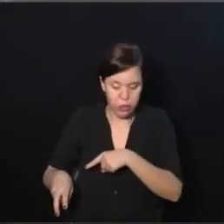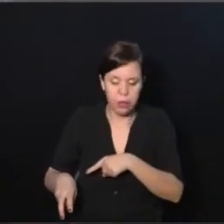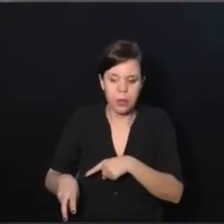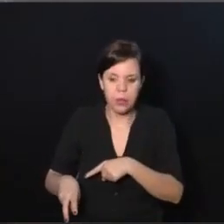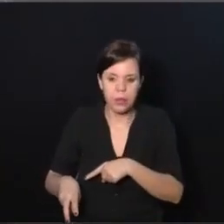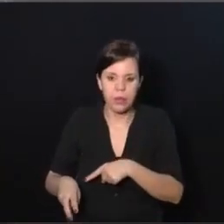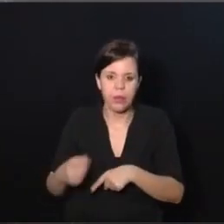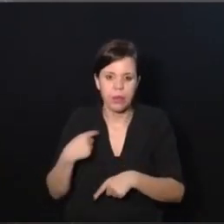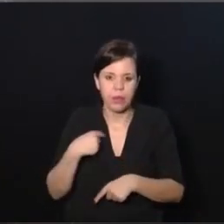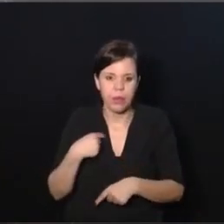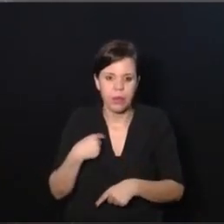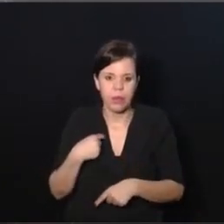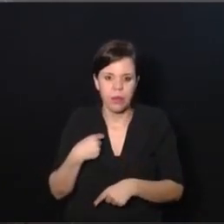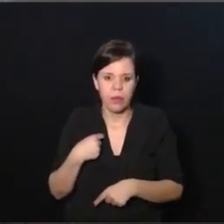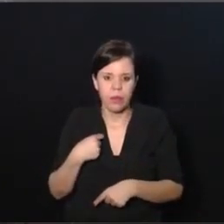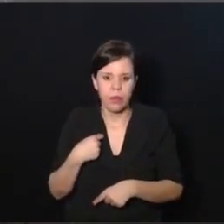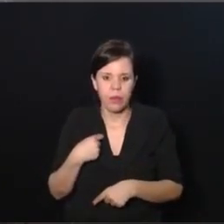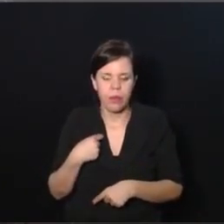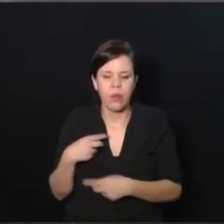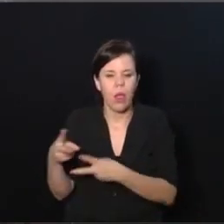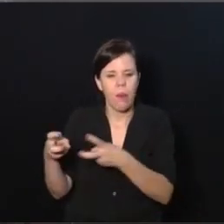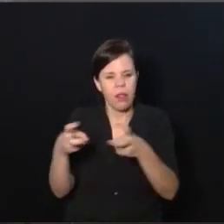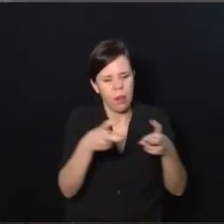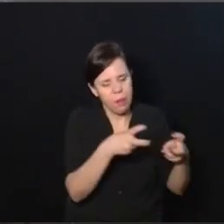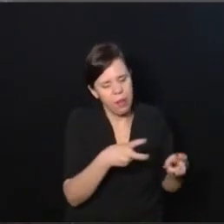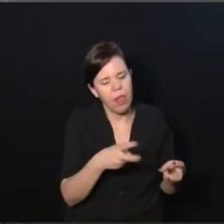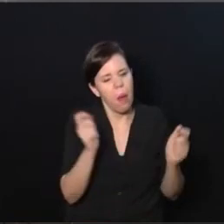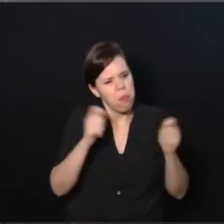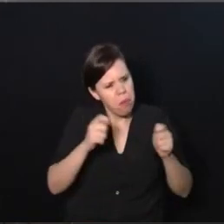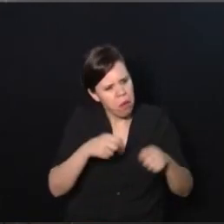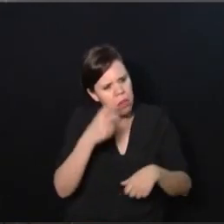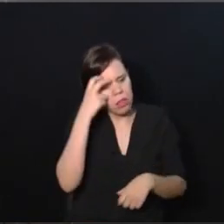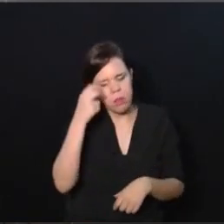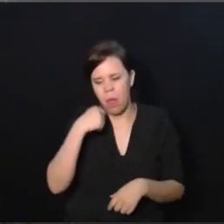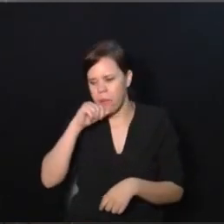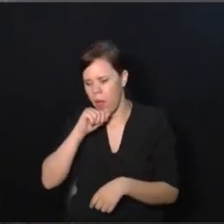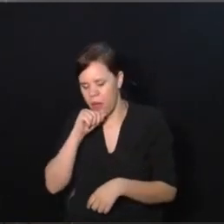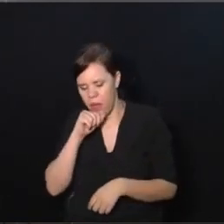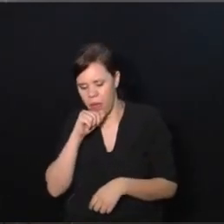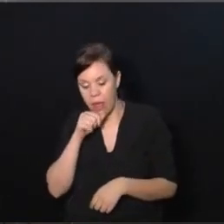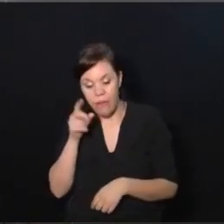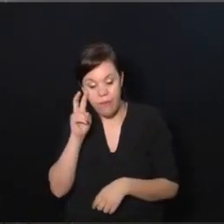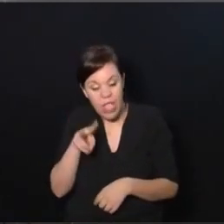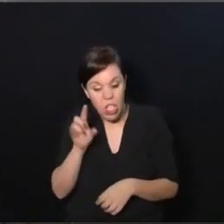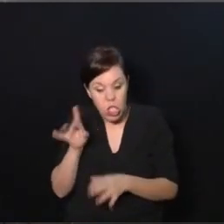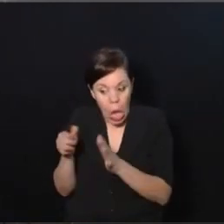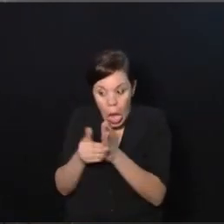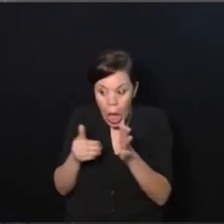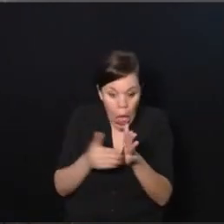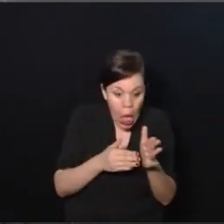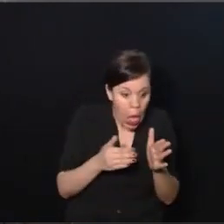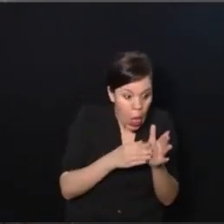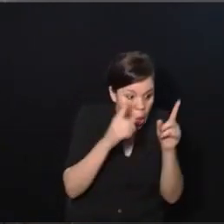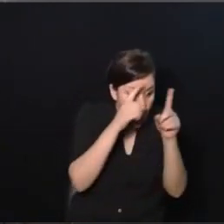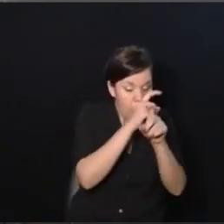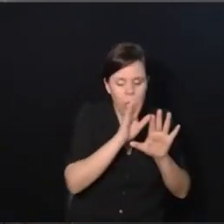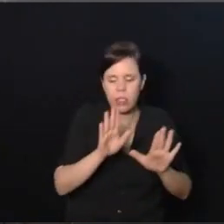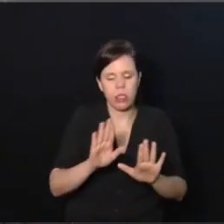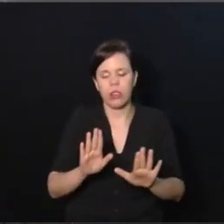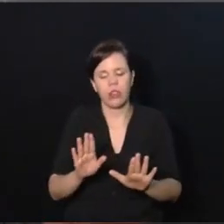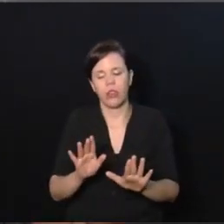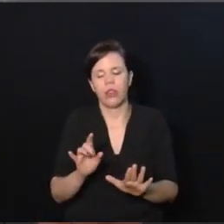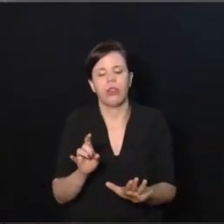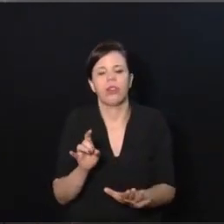Então, assim, eu olhava as potencialidades. Minha mãe olhava as limitações. E não é só